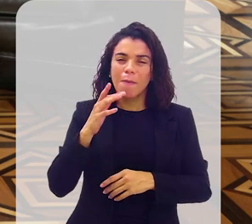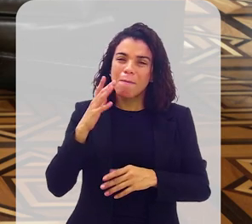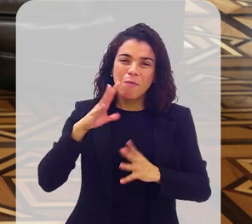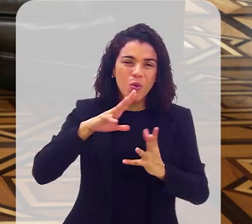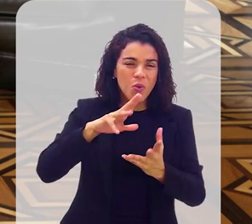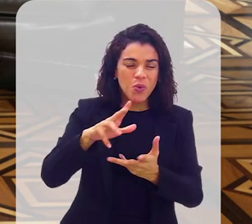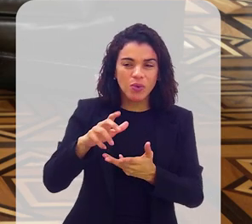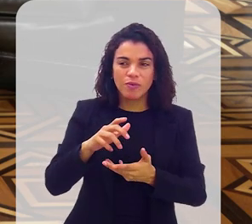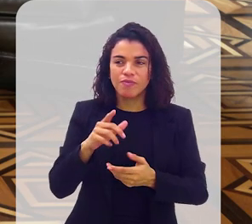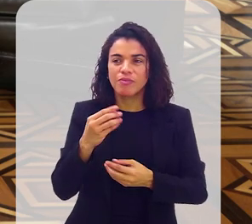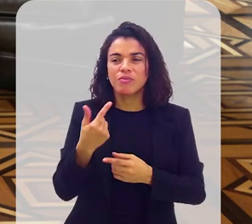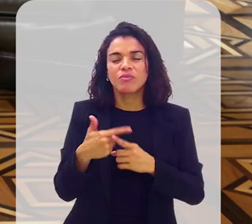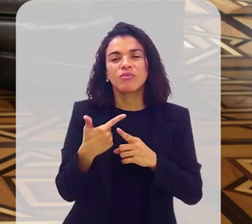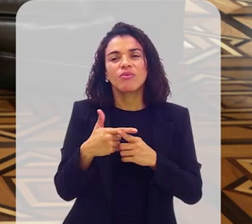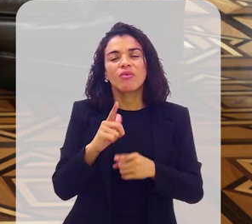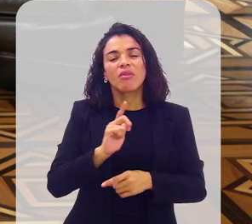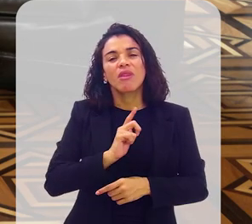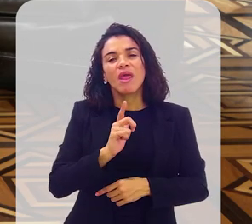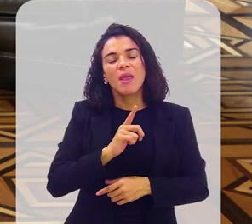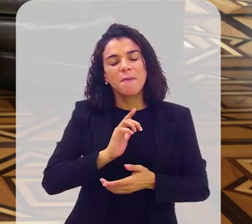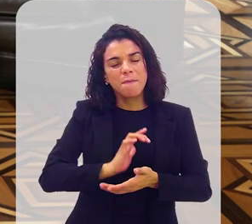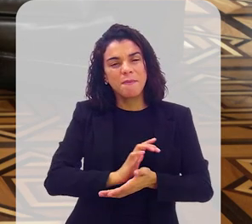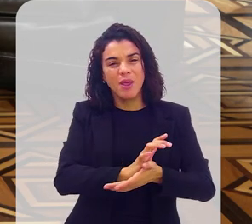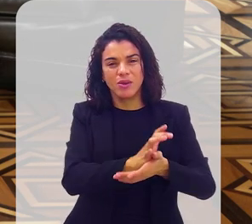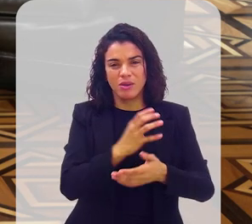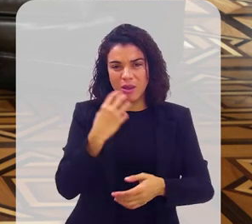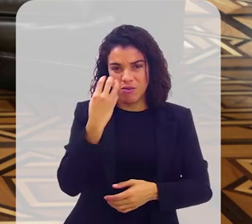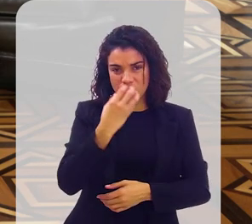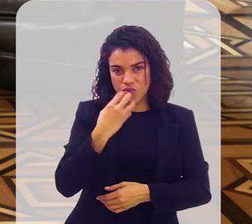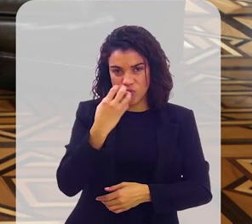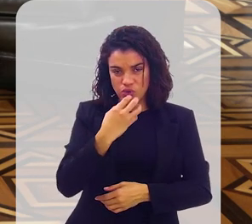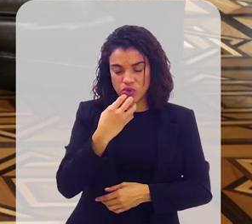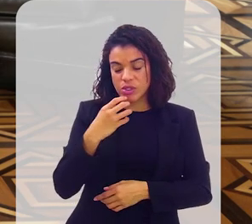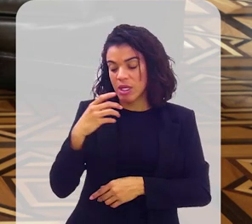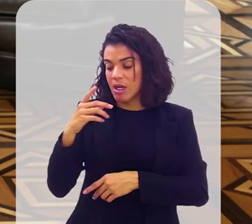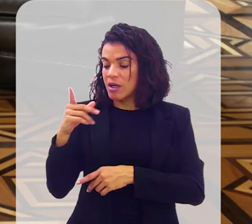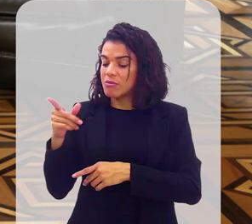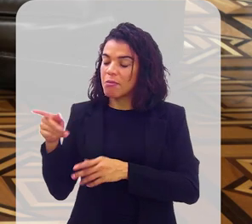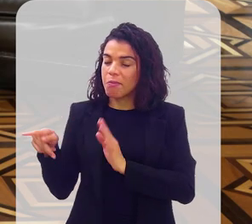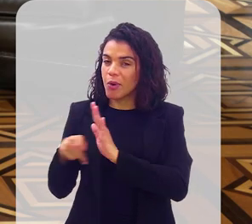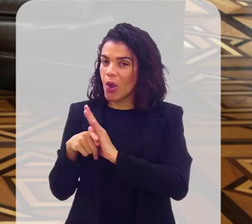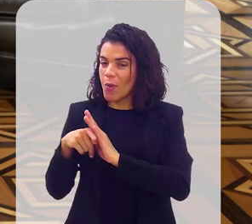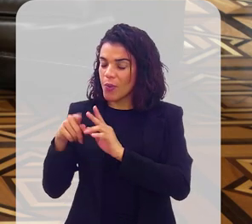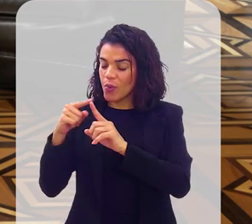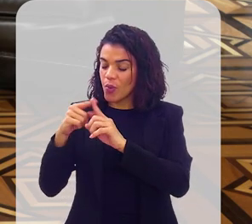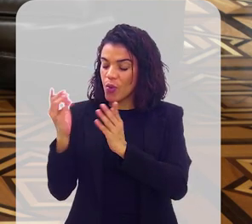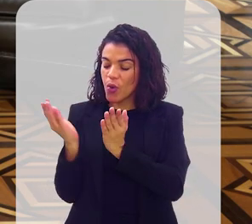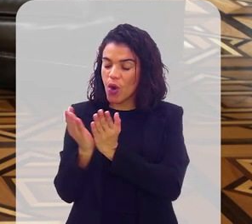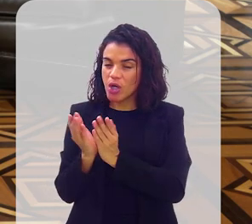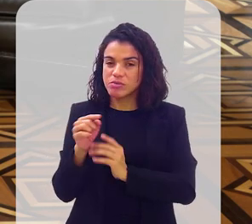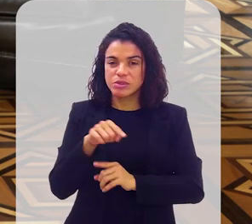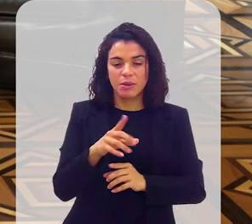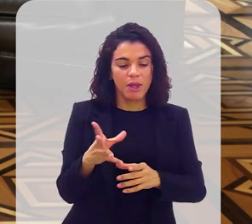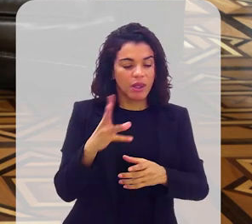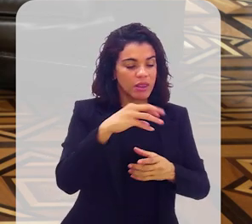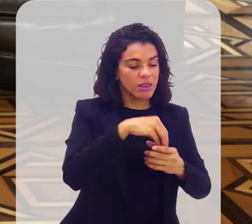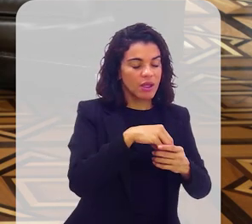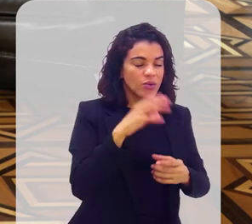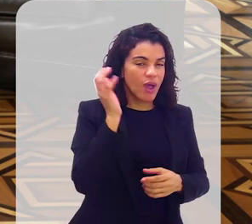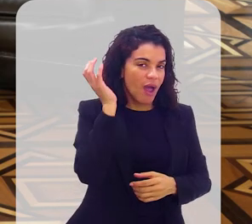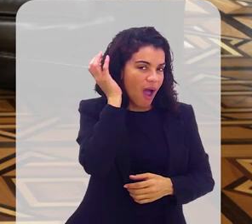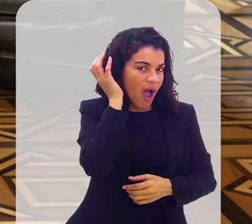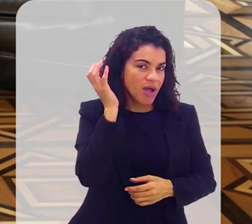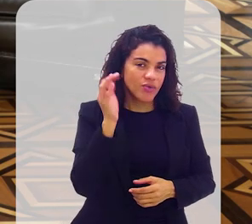mundo. Por que você acha que ainda existe esse preconceito da música popular evangélica também tocar como no Rio de Janeiro,